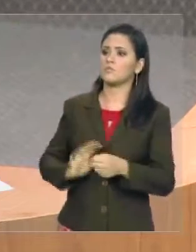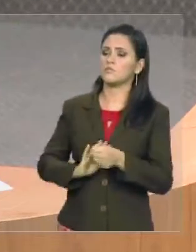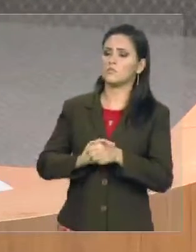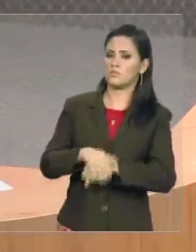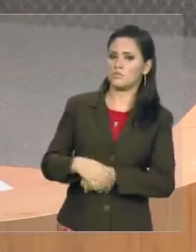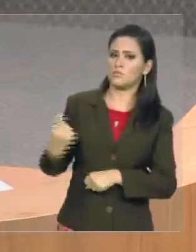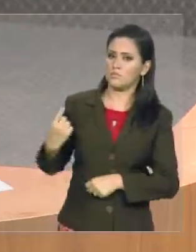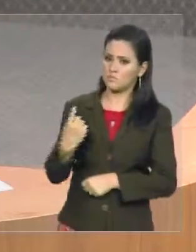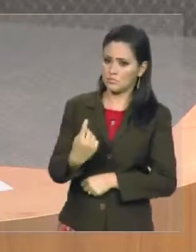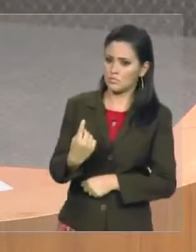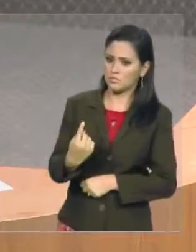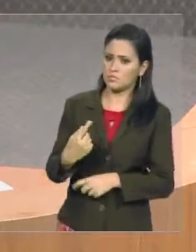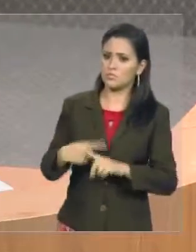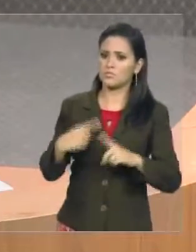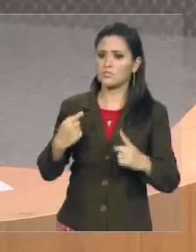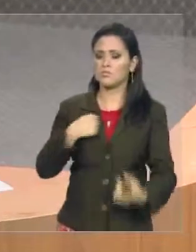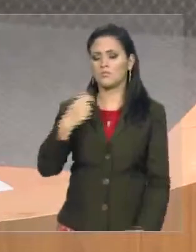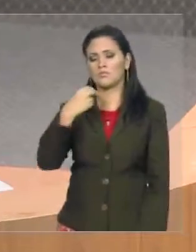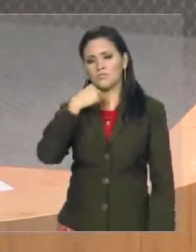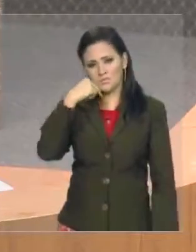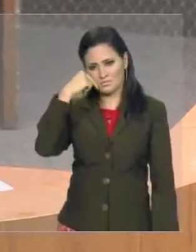vocês, mas estou envergonhado,